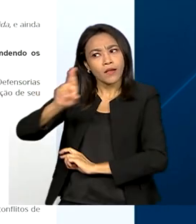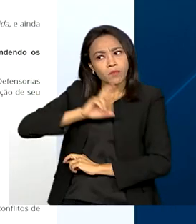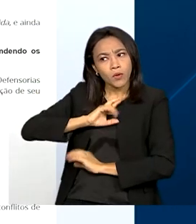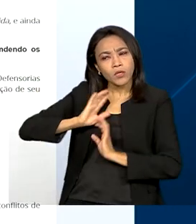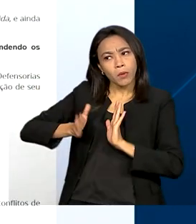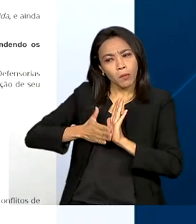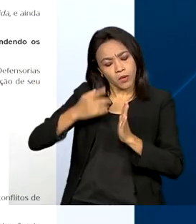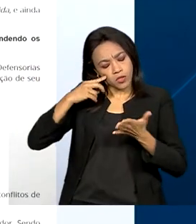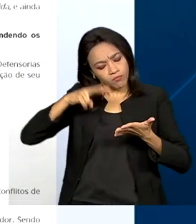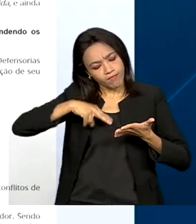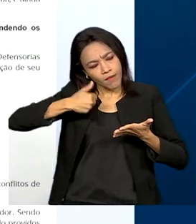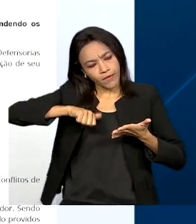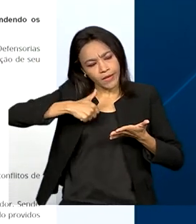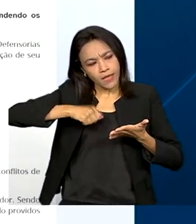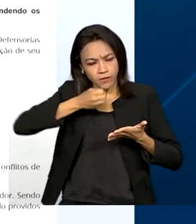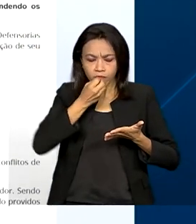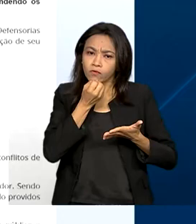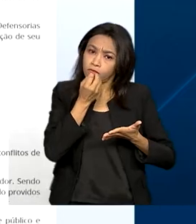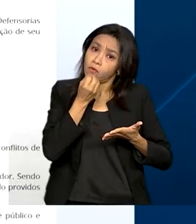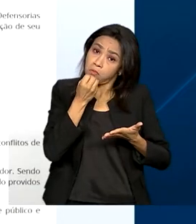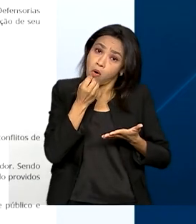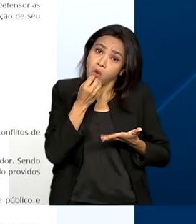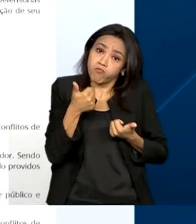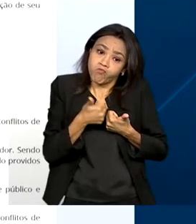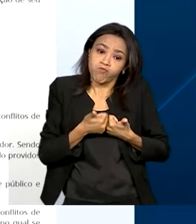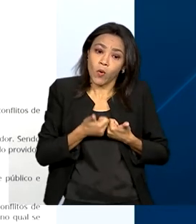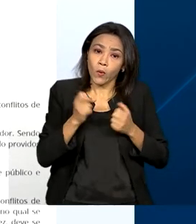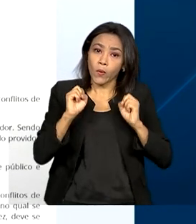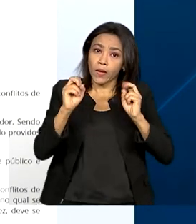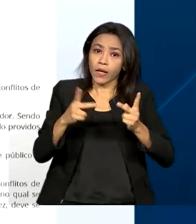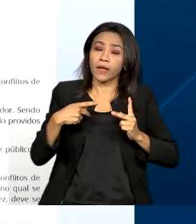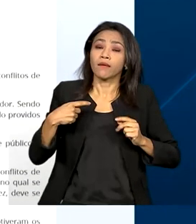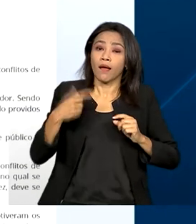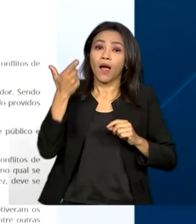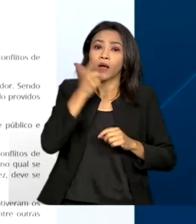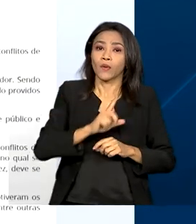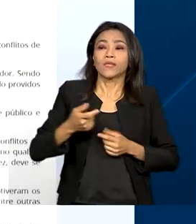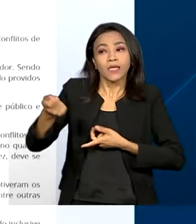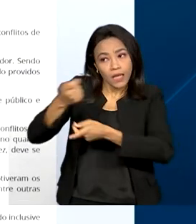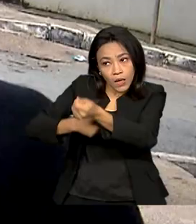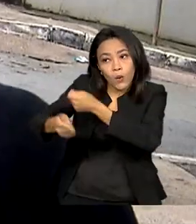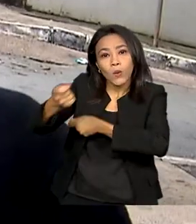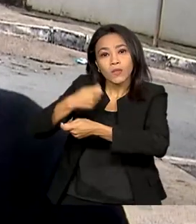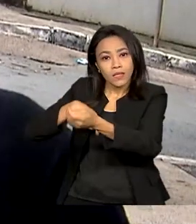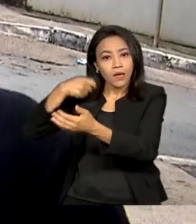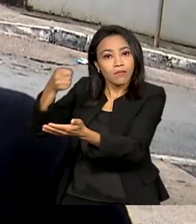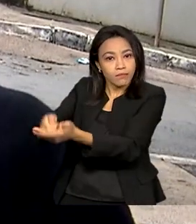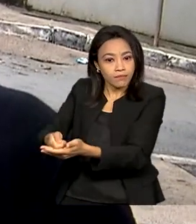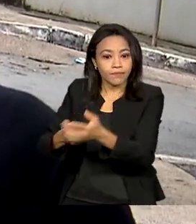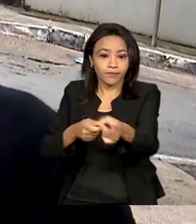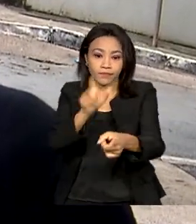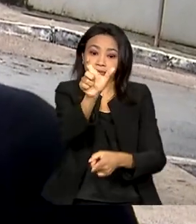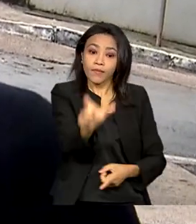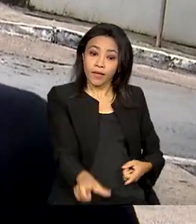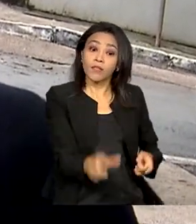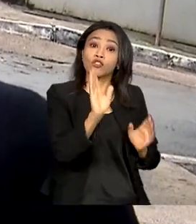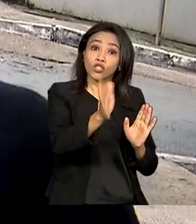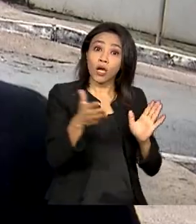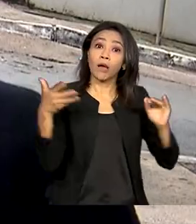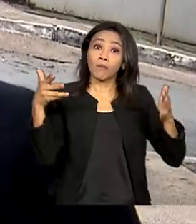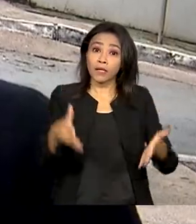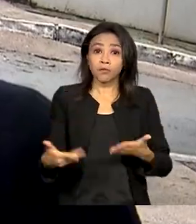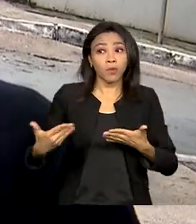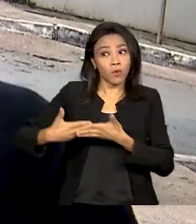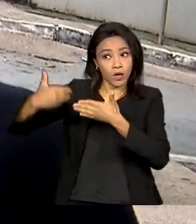cidadão avalia e, se for bom para ambas as partes, a dívida é renegociada. Maicon já participou do mutirão em